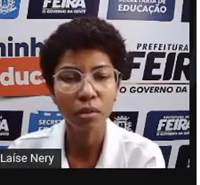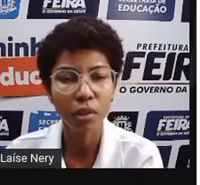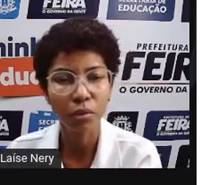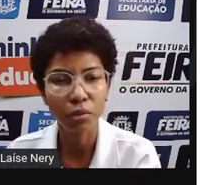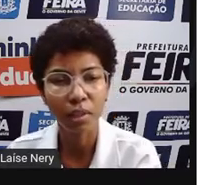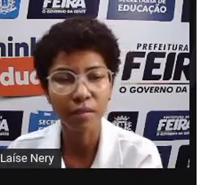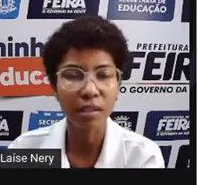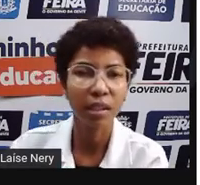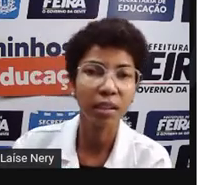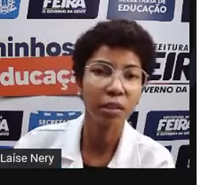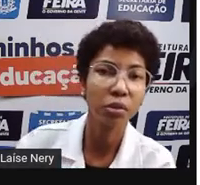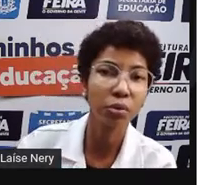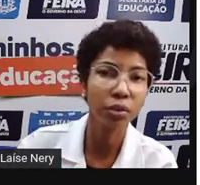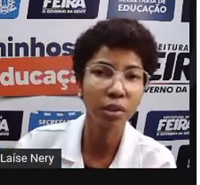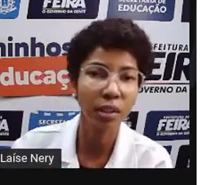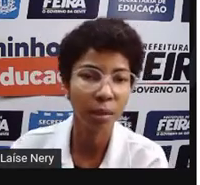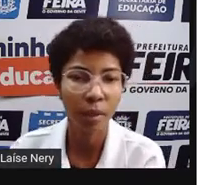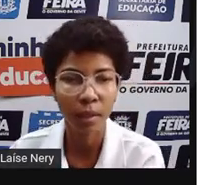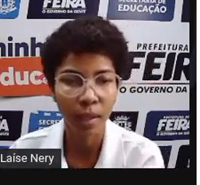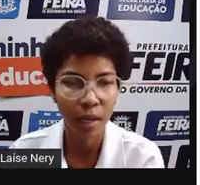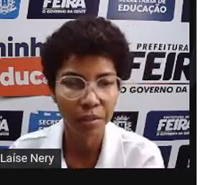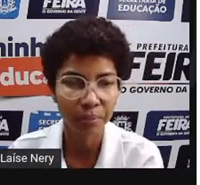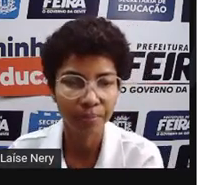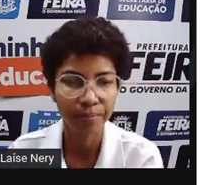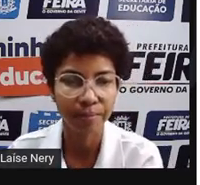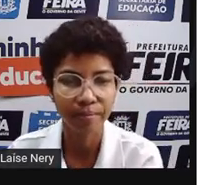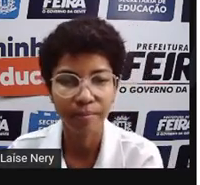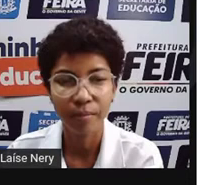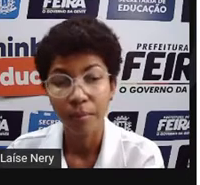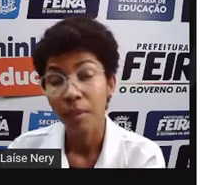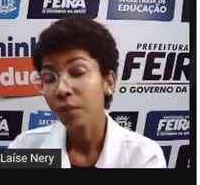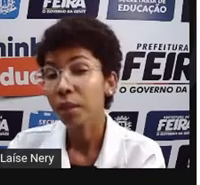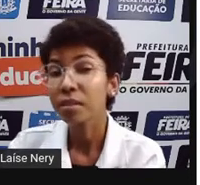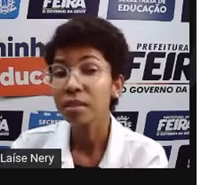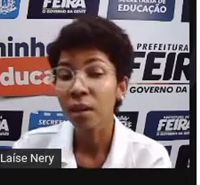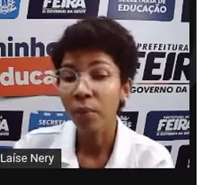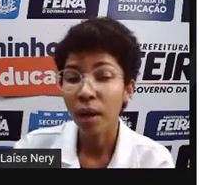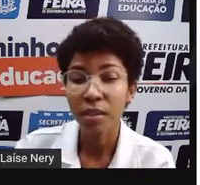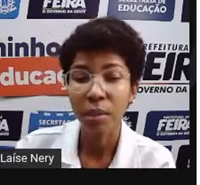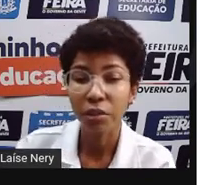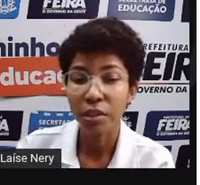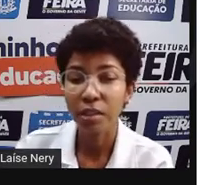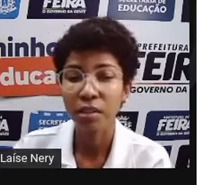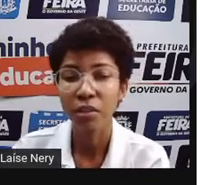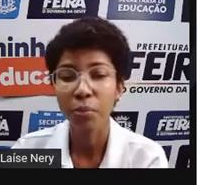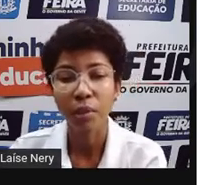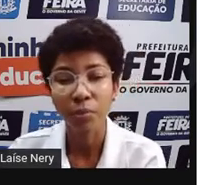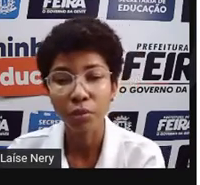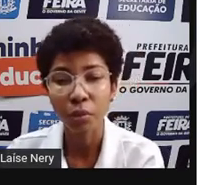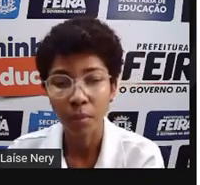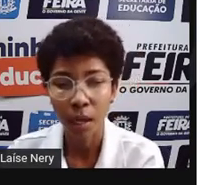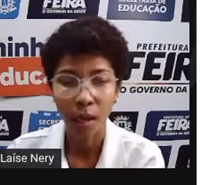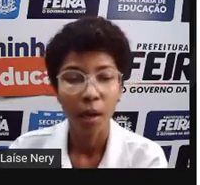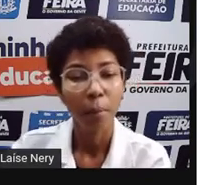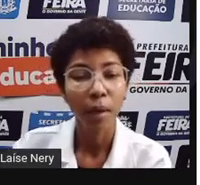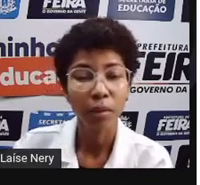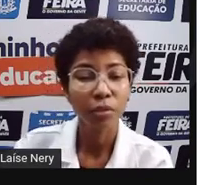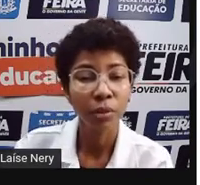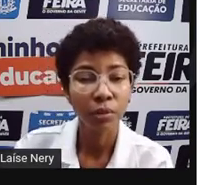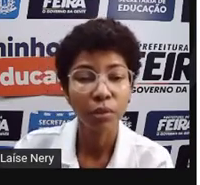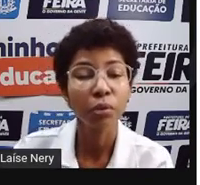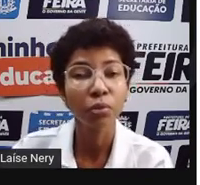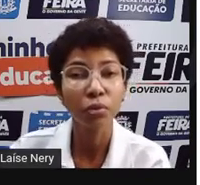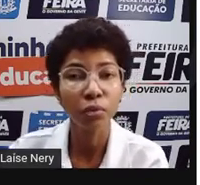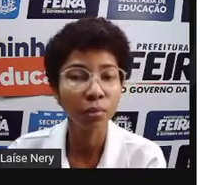E que o seu uso deve seguir a sustentabilidade? Quais são as medidas que nós podemos tomar para